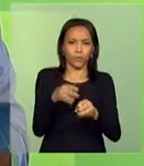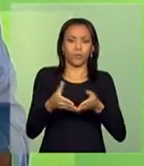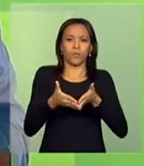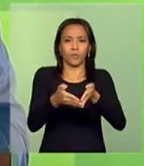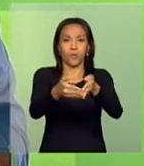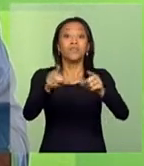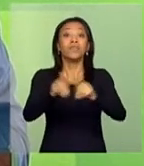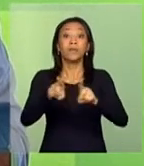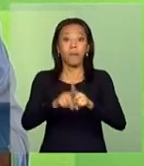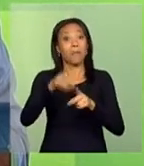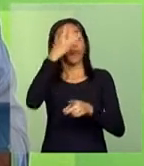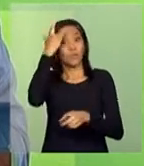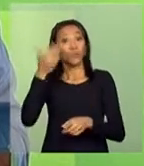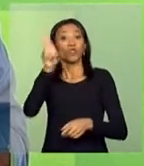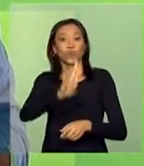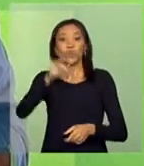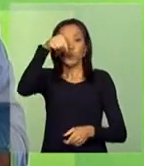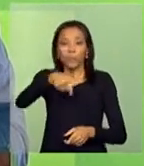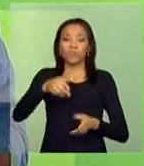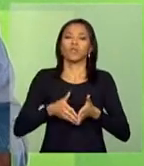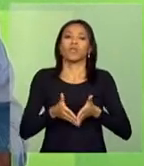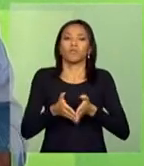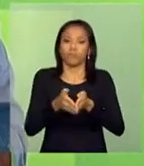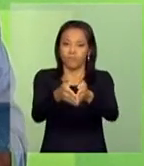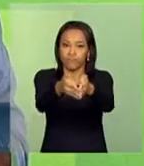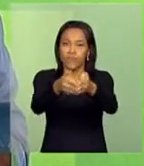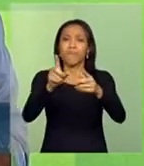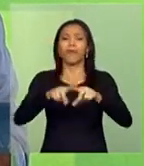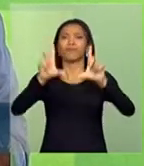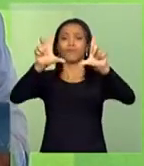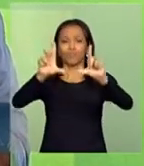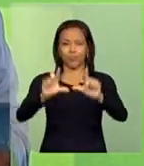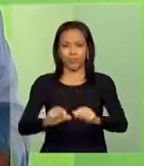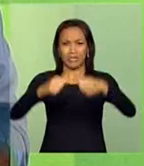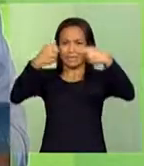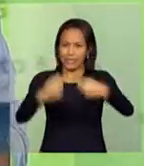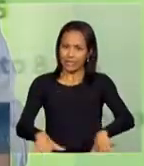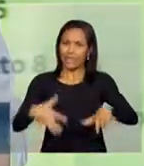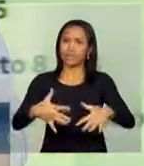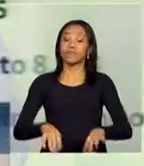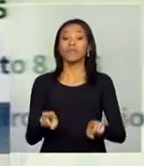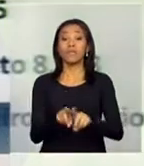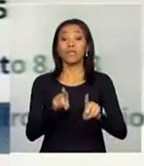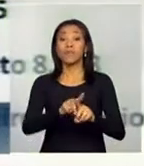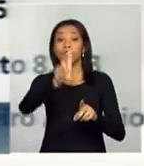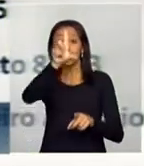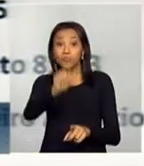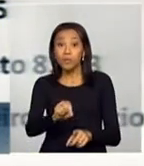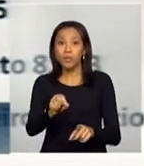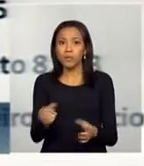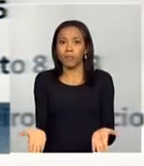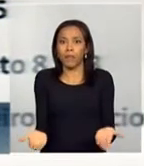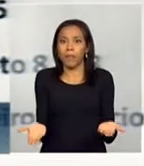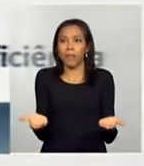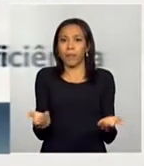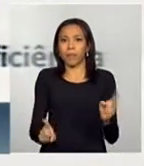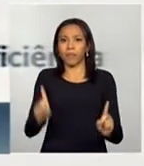além do aprimoramento da eficiência portuária, reduzindo custos e melhorando a competitividade.